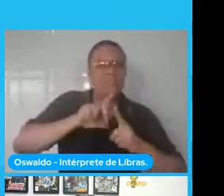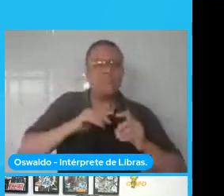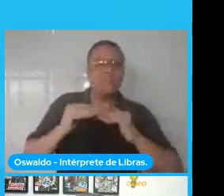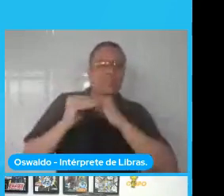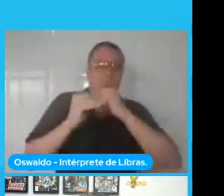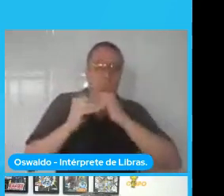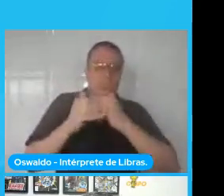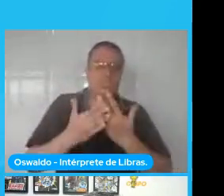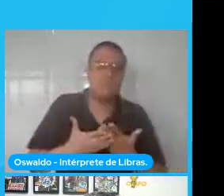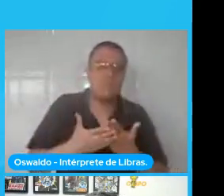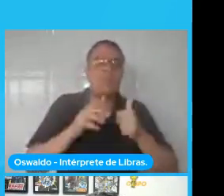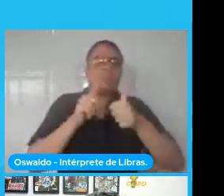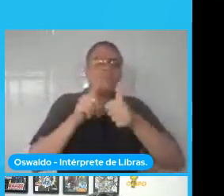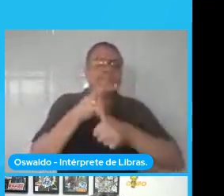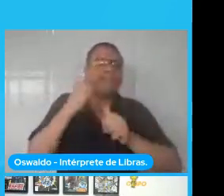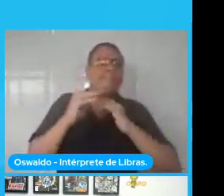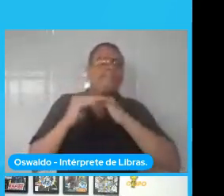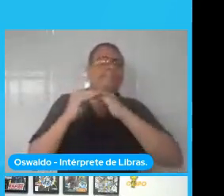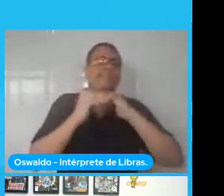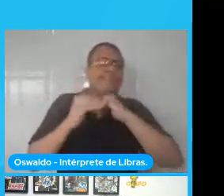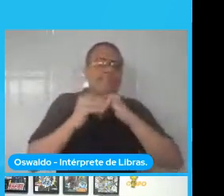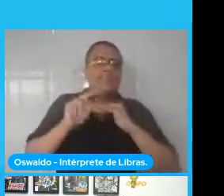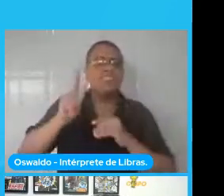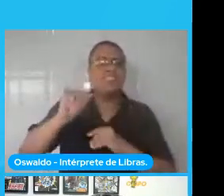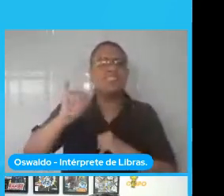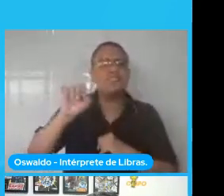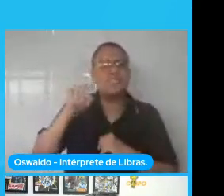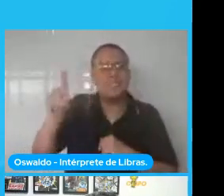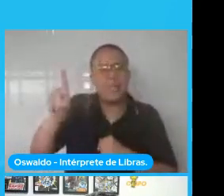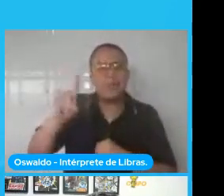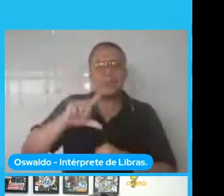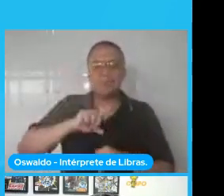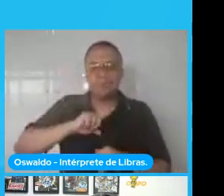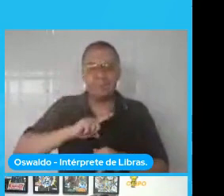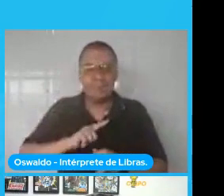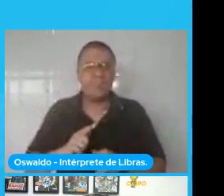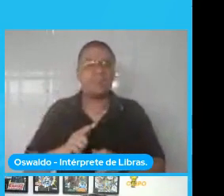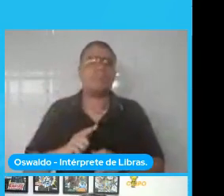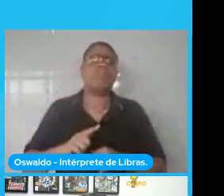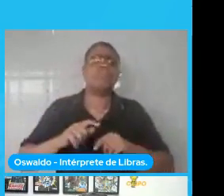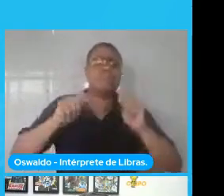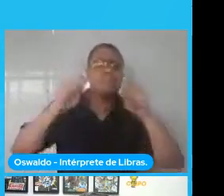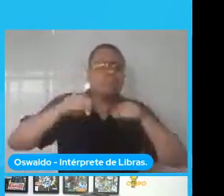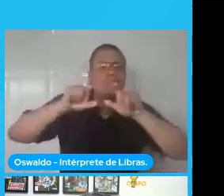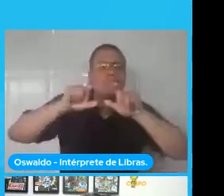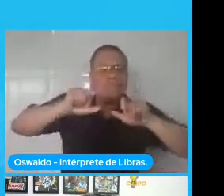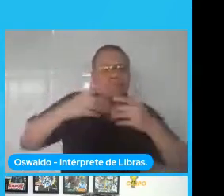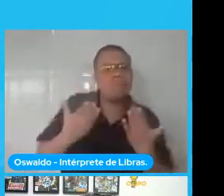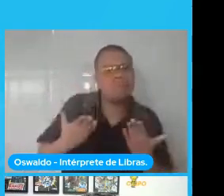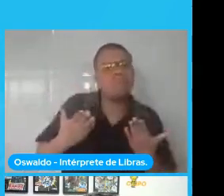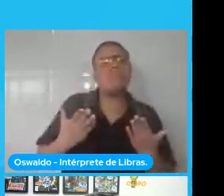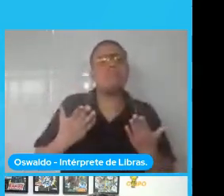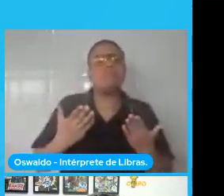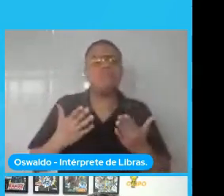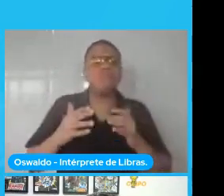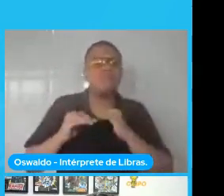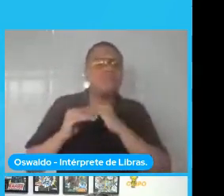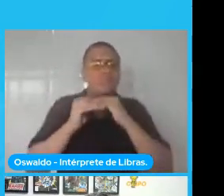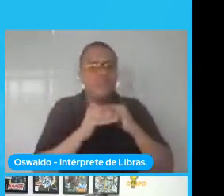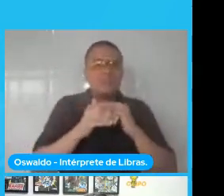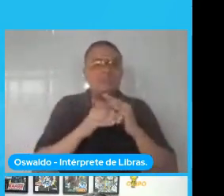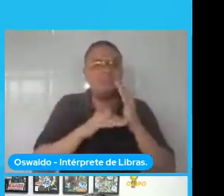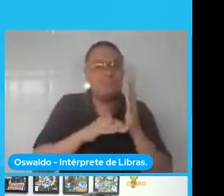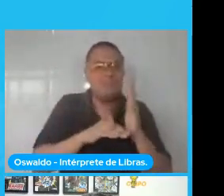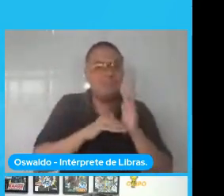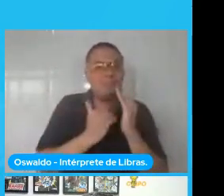primeiro nível ali da visão computacional que a gente pode tratar. A gente tem um nível intermediário, que é,